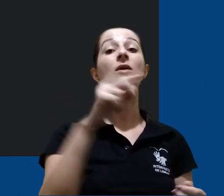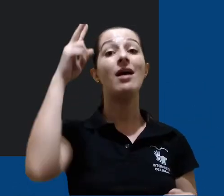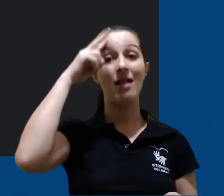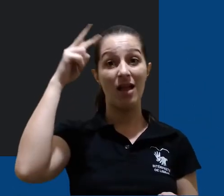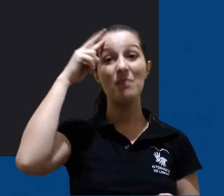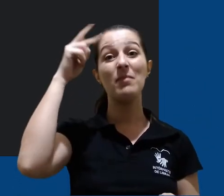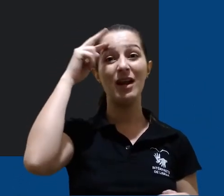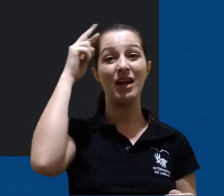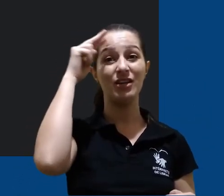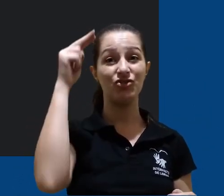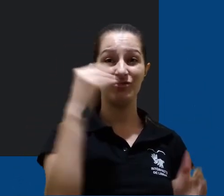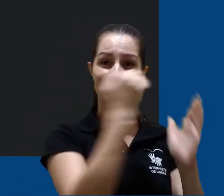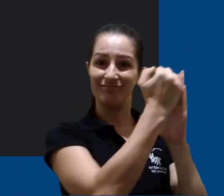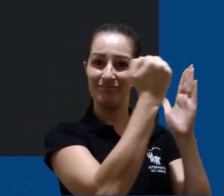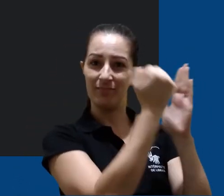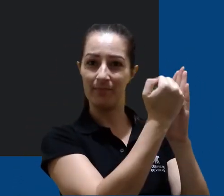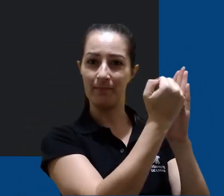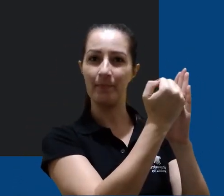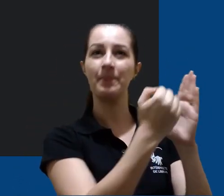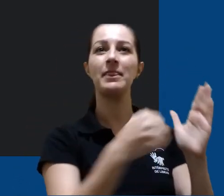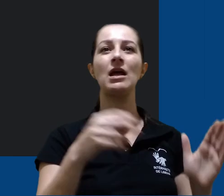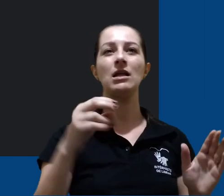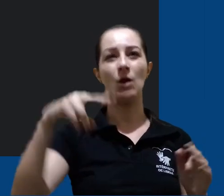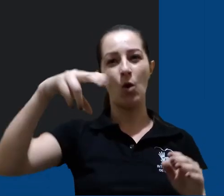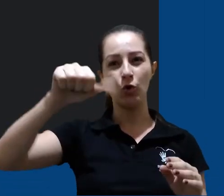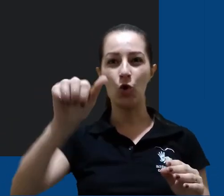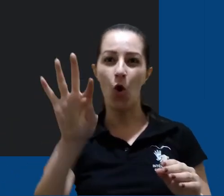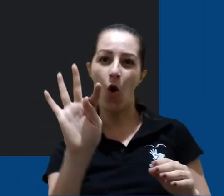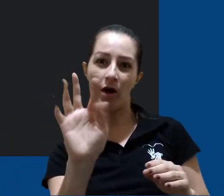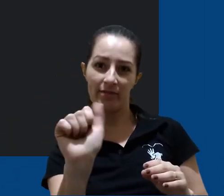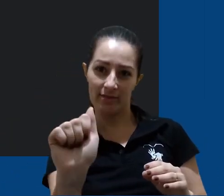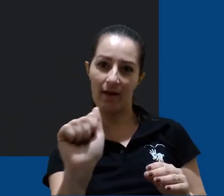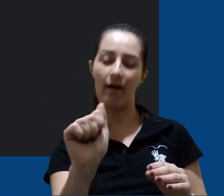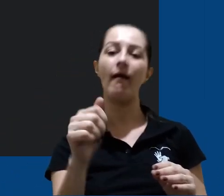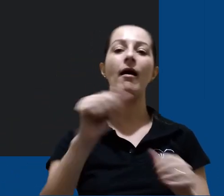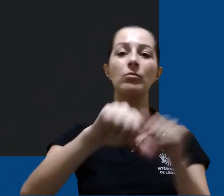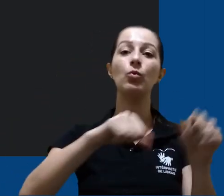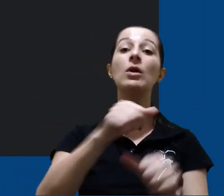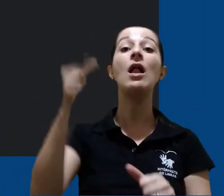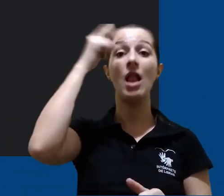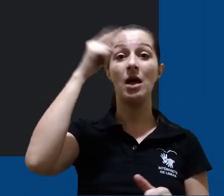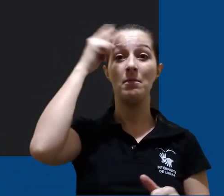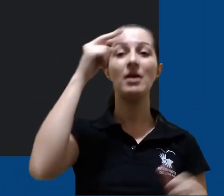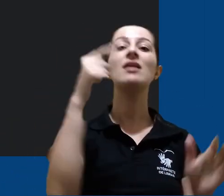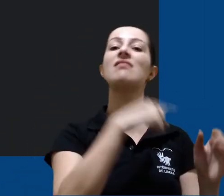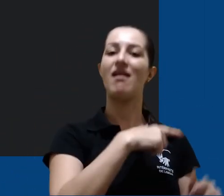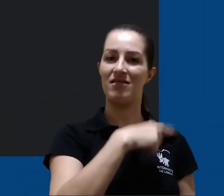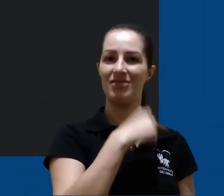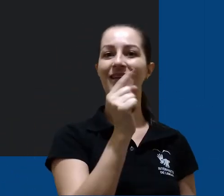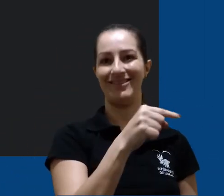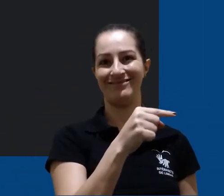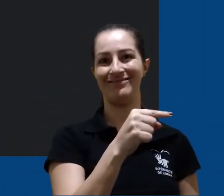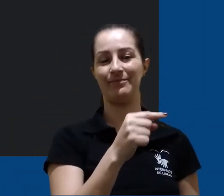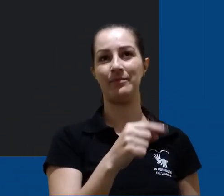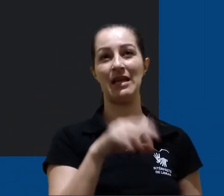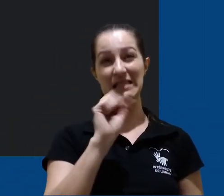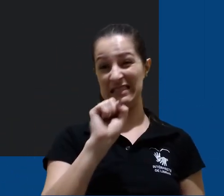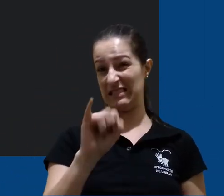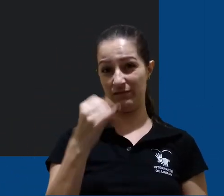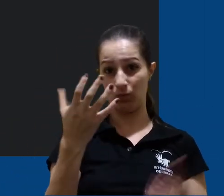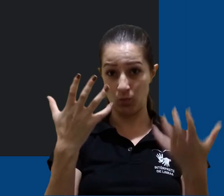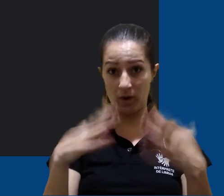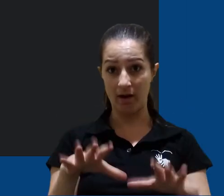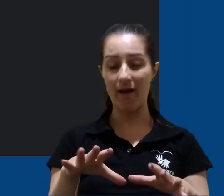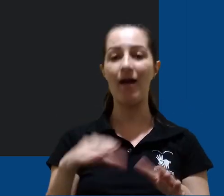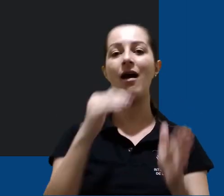temos a aba de lembretes. Todas as notas que transformamos em lembretes ficarão listadas aqui. Caso queira desistir do lembrete,